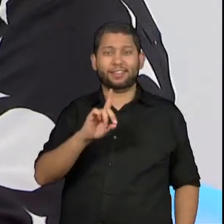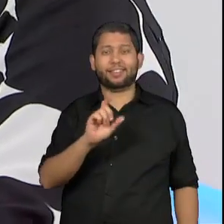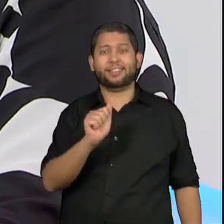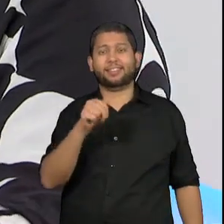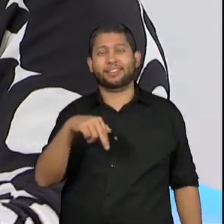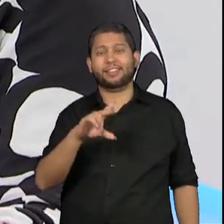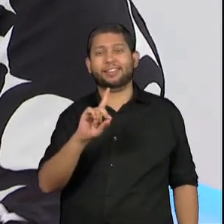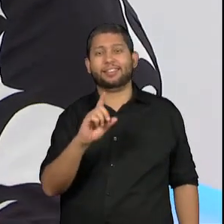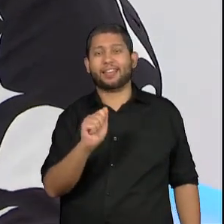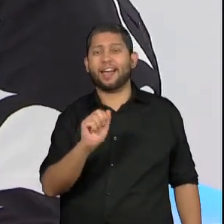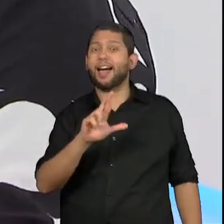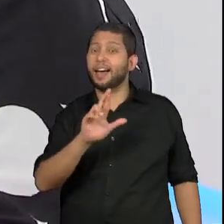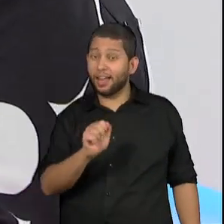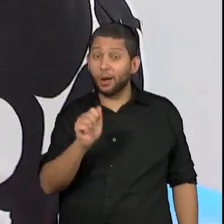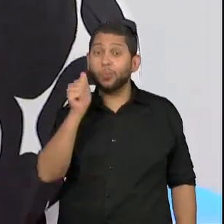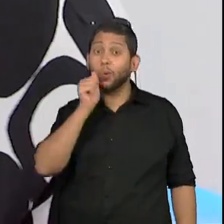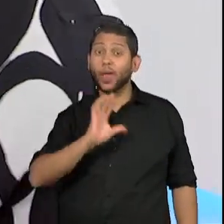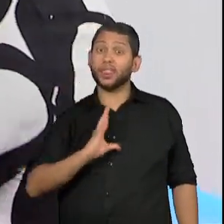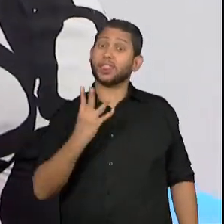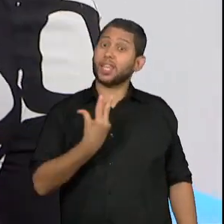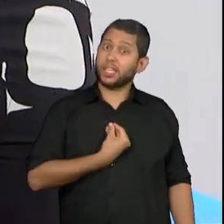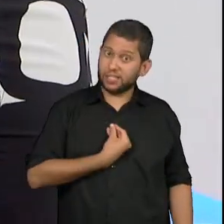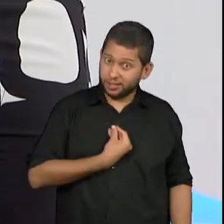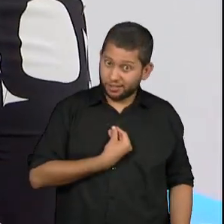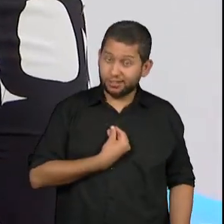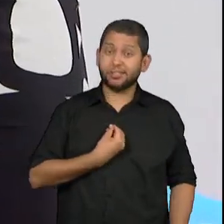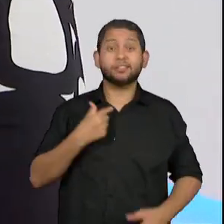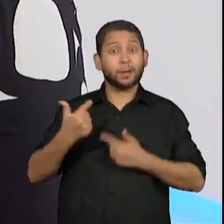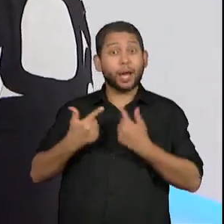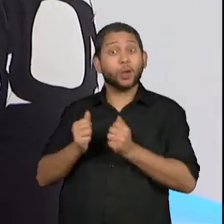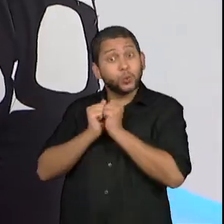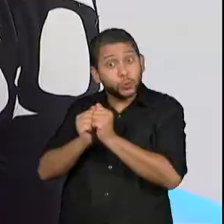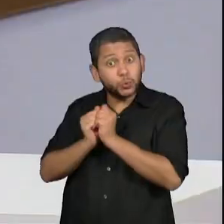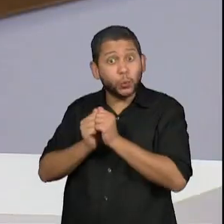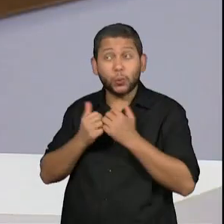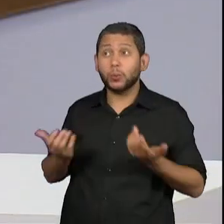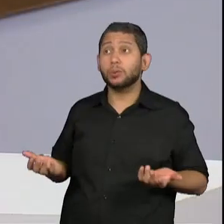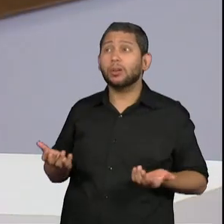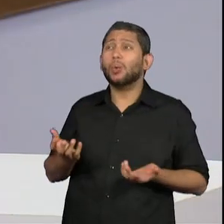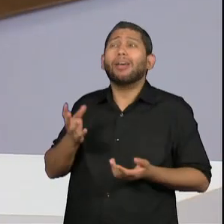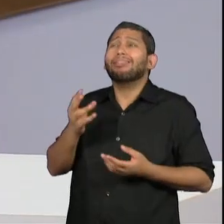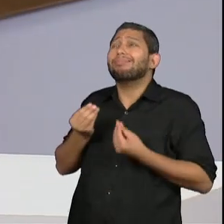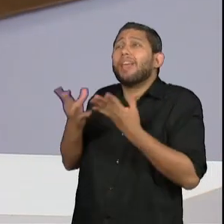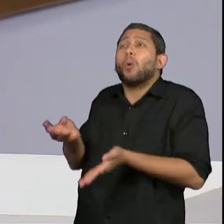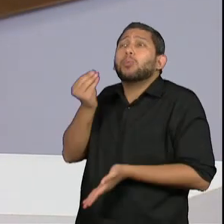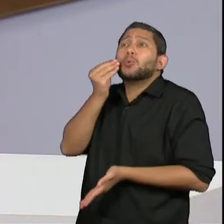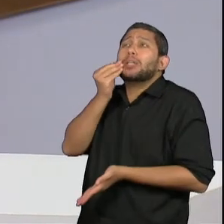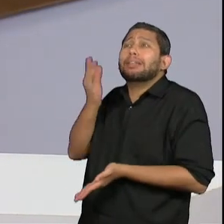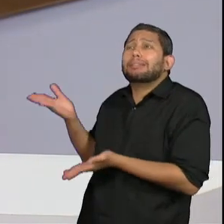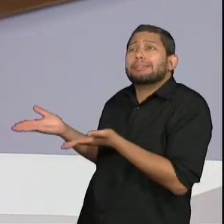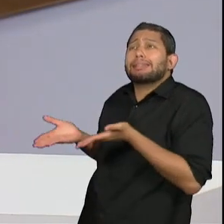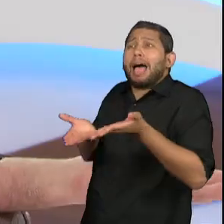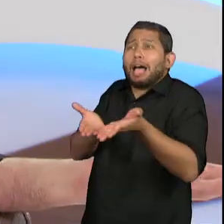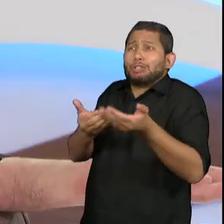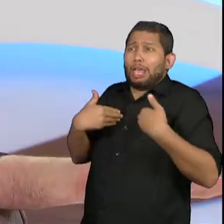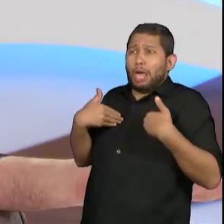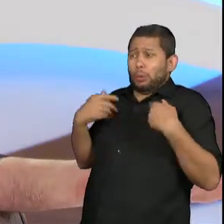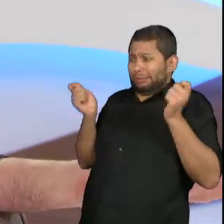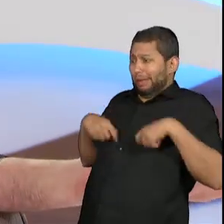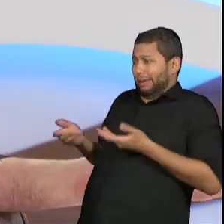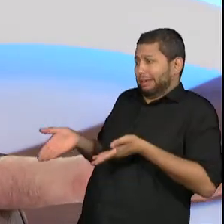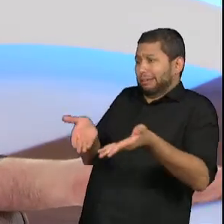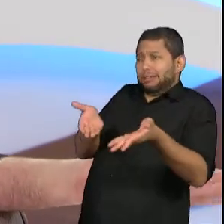você, uma mulher trans, tento dar essas oportunidades, quer dizer, não é dar uma oportunidade, que também acho esse nome horrível, não é dar uma